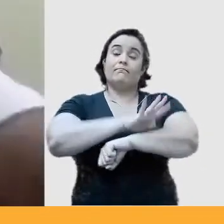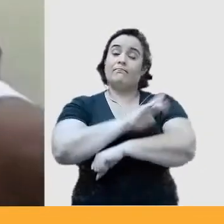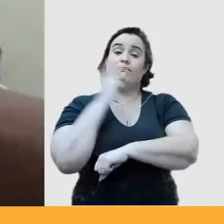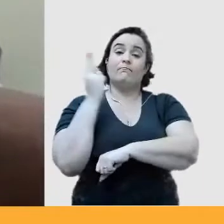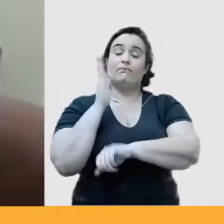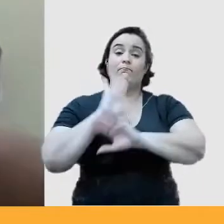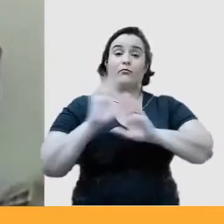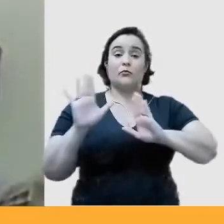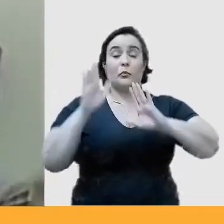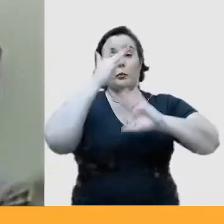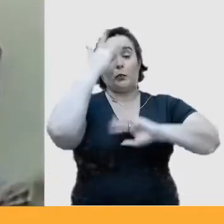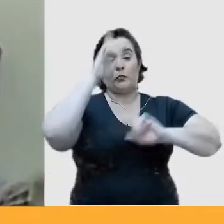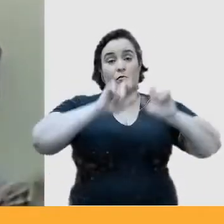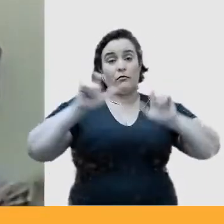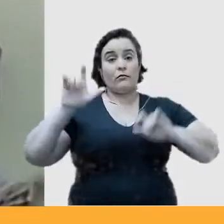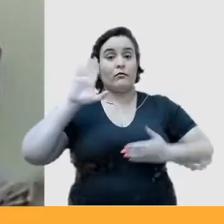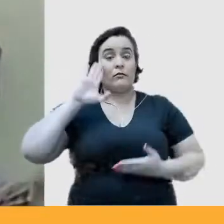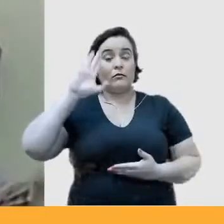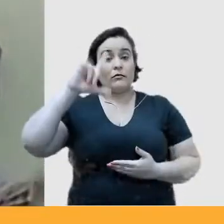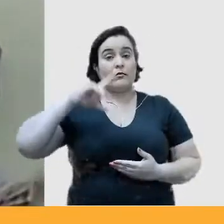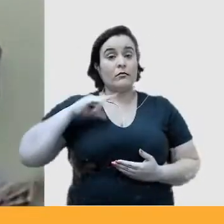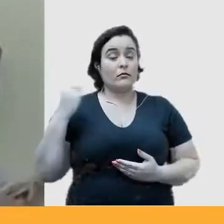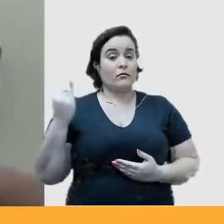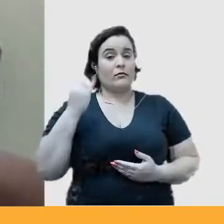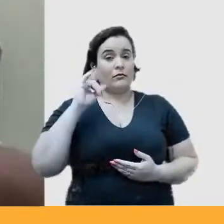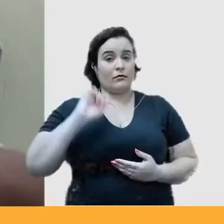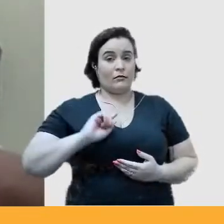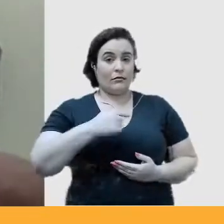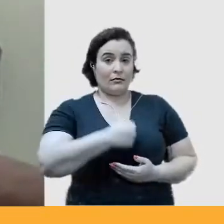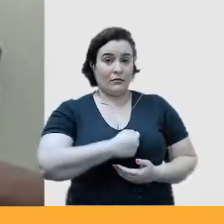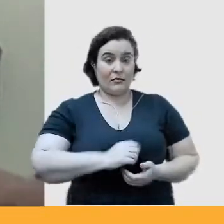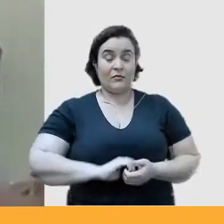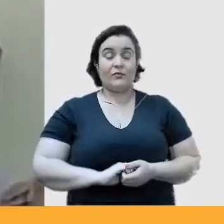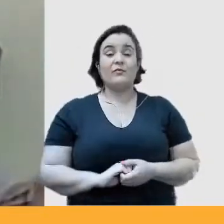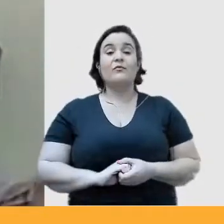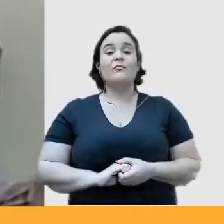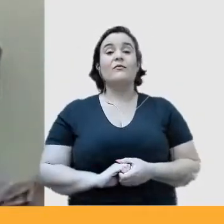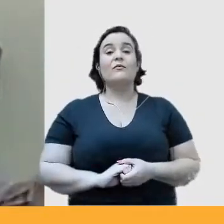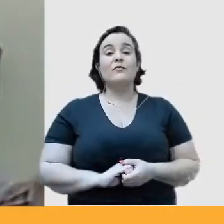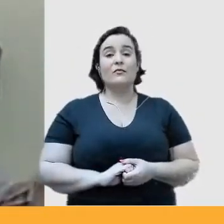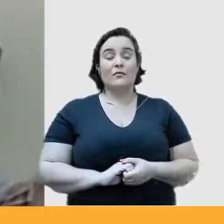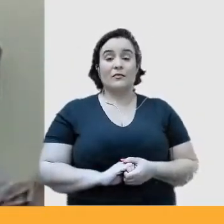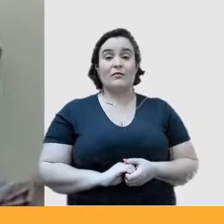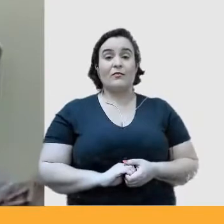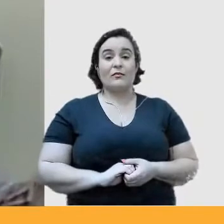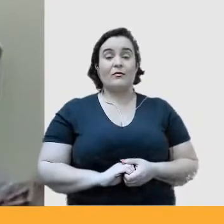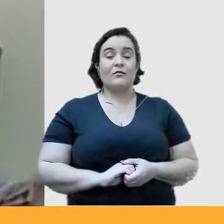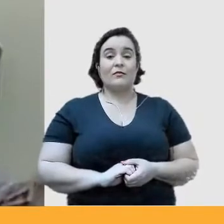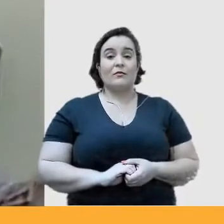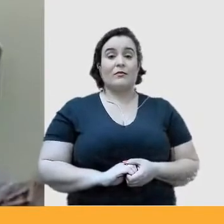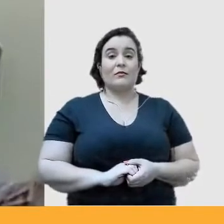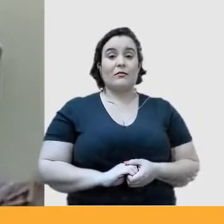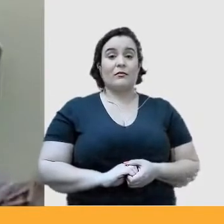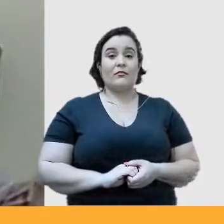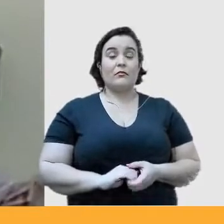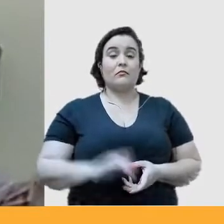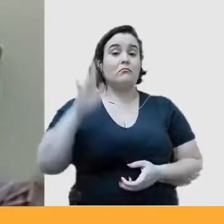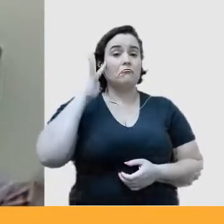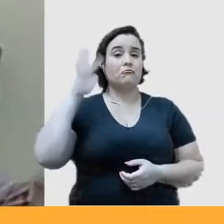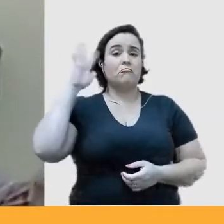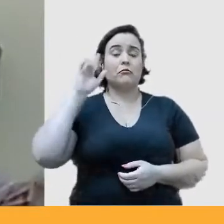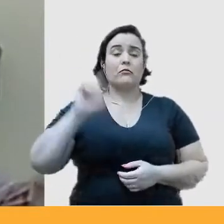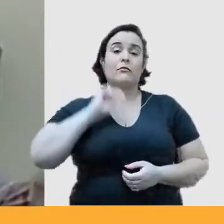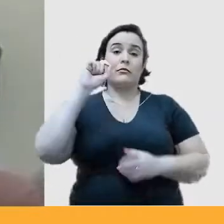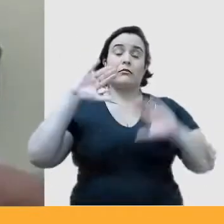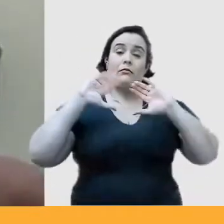principalmente as pessoas que têm importância para a gente, né? E imagina que a comunidade